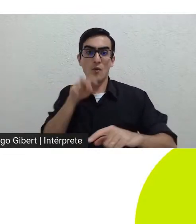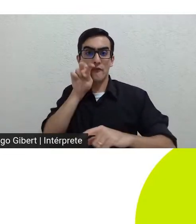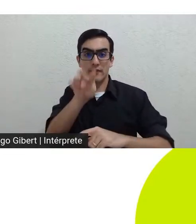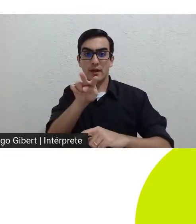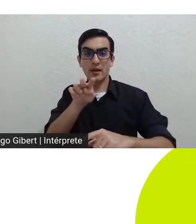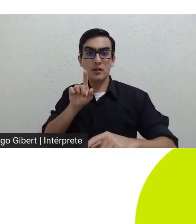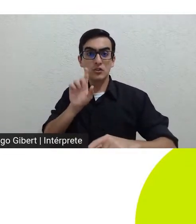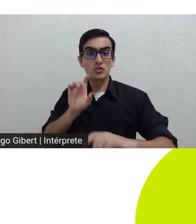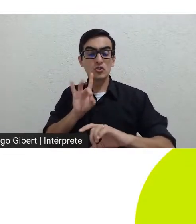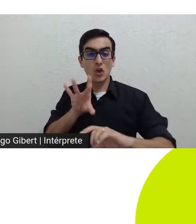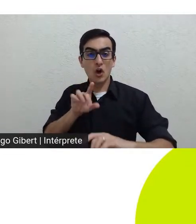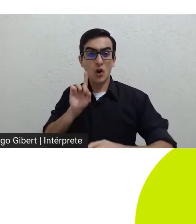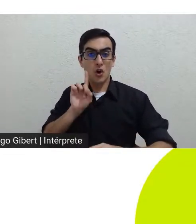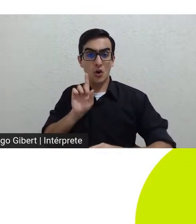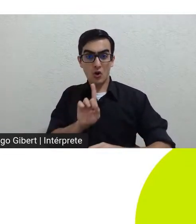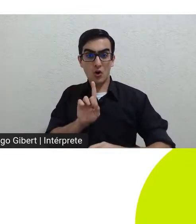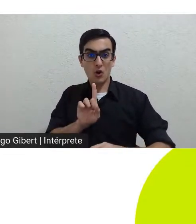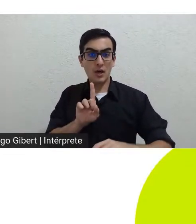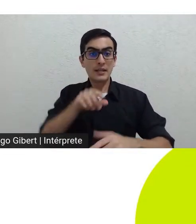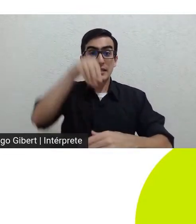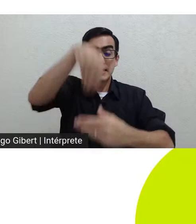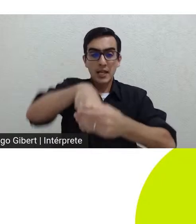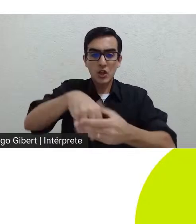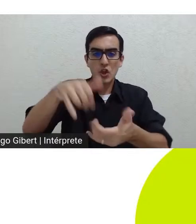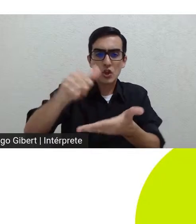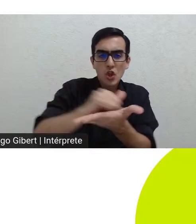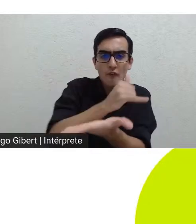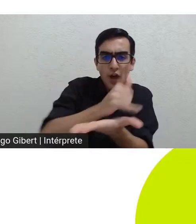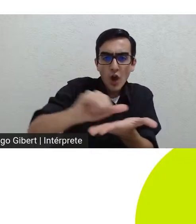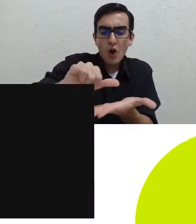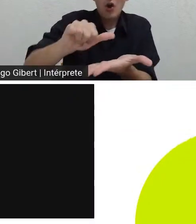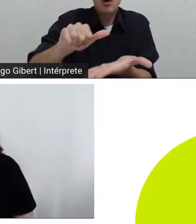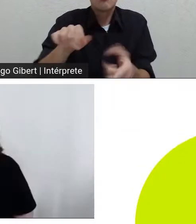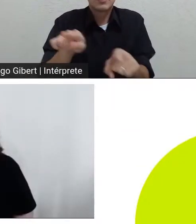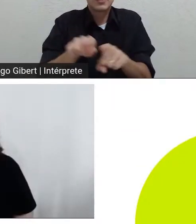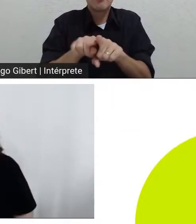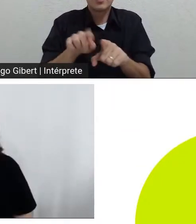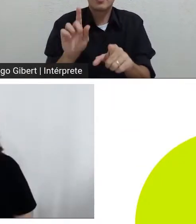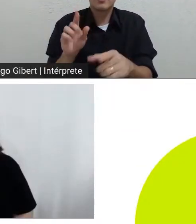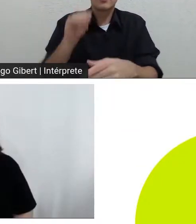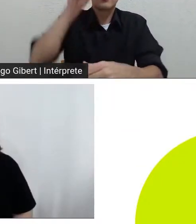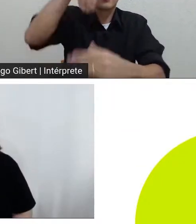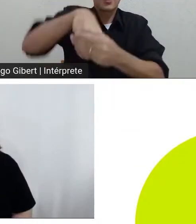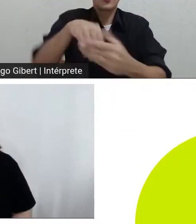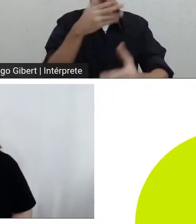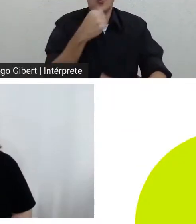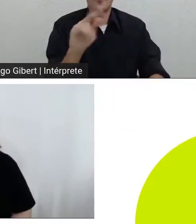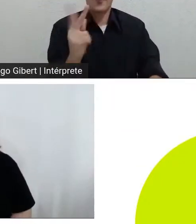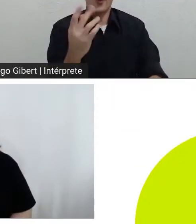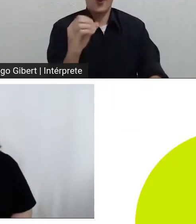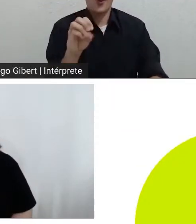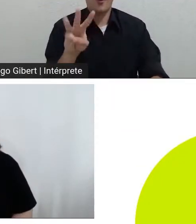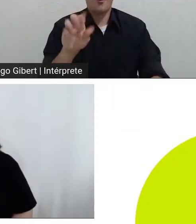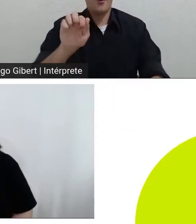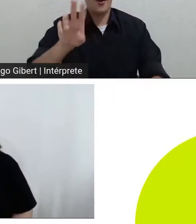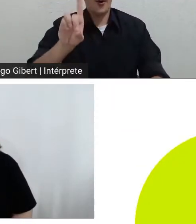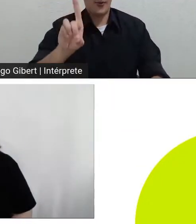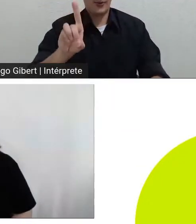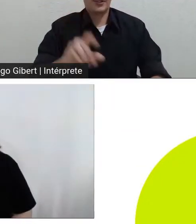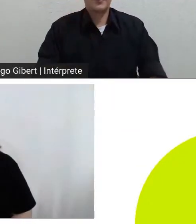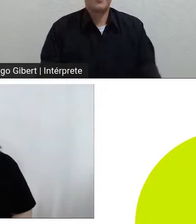apenas para Nova York mas para o interior do Howard eu diria quase as entranhas daquele homem